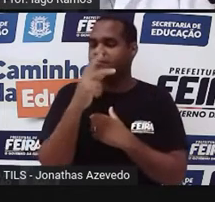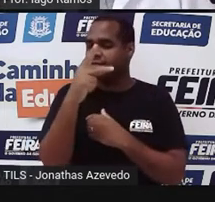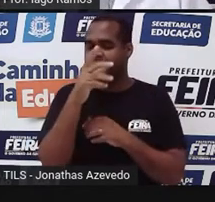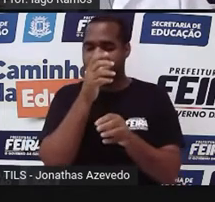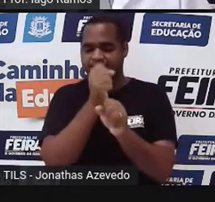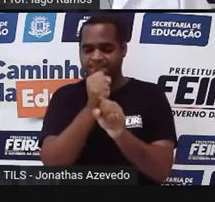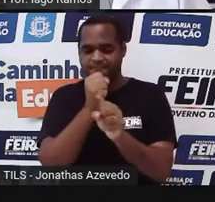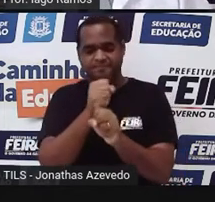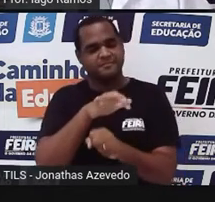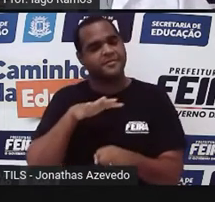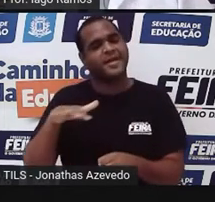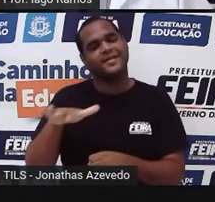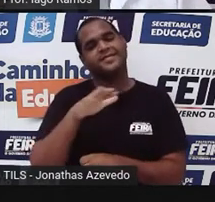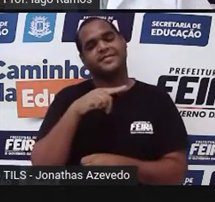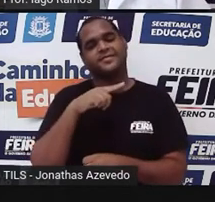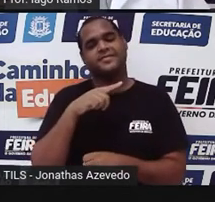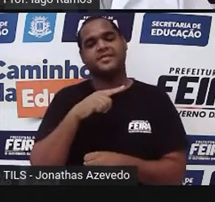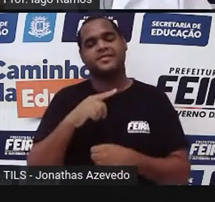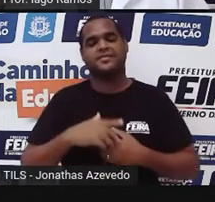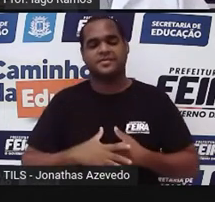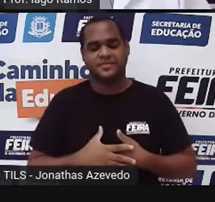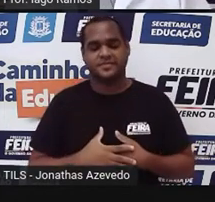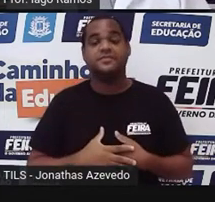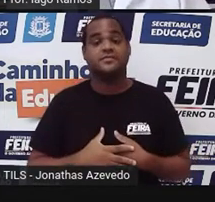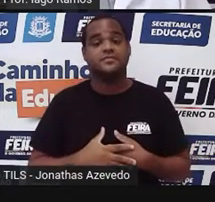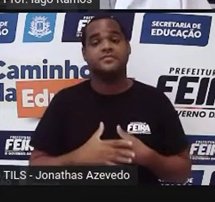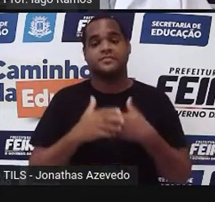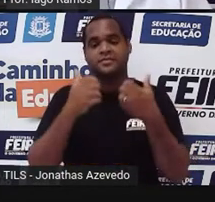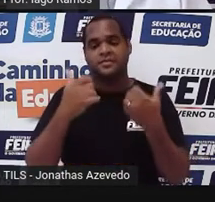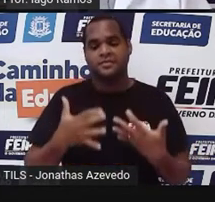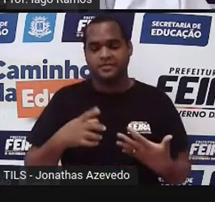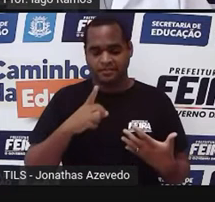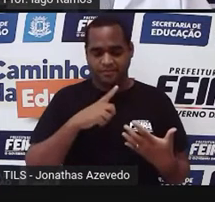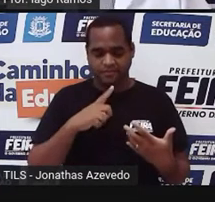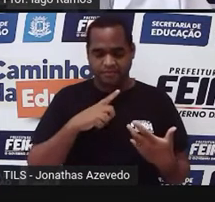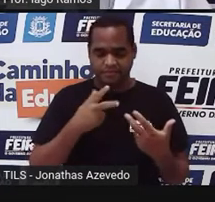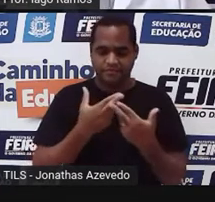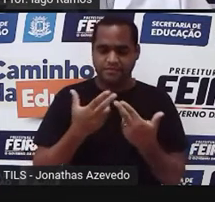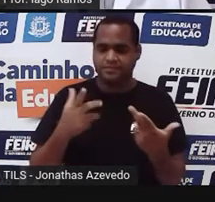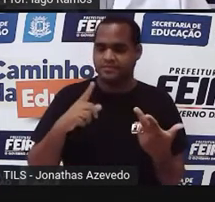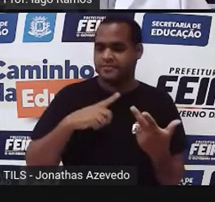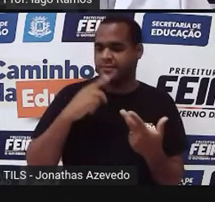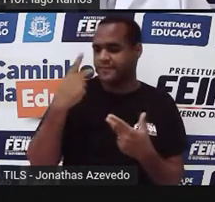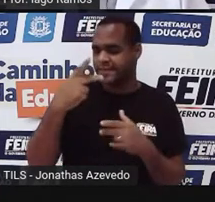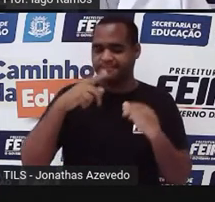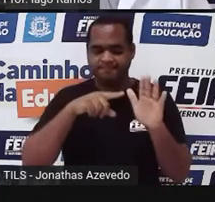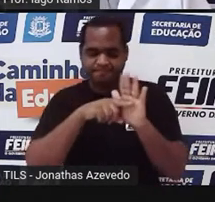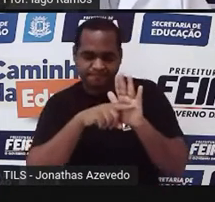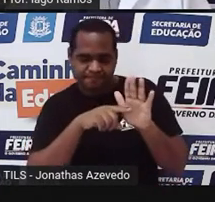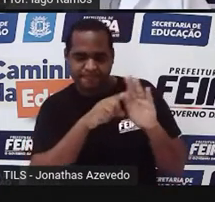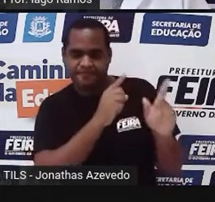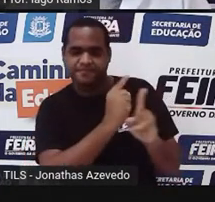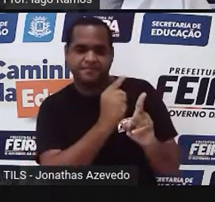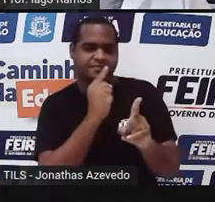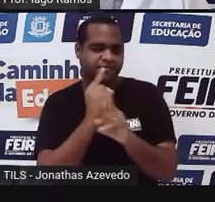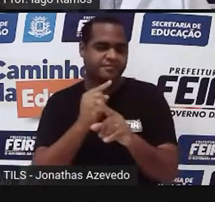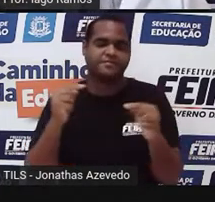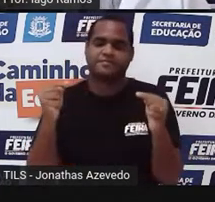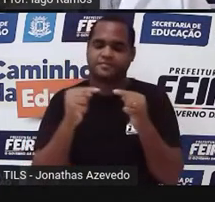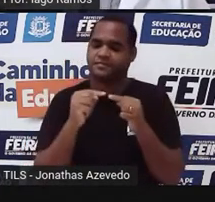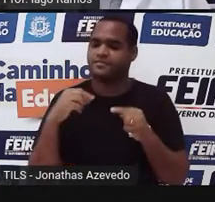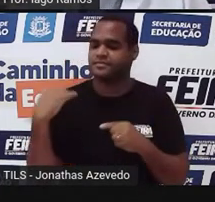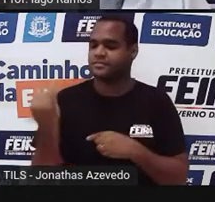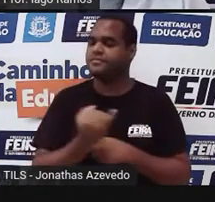a área daquele polígono. Então, aqui a gente vai fazer da mesma forma, porque investigar é uma excelente